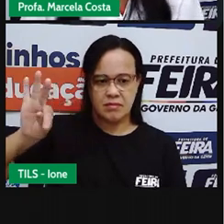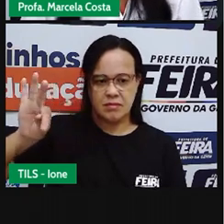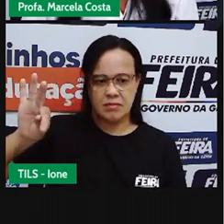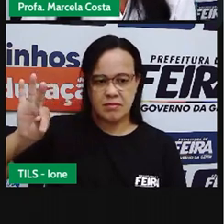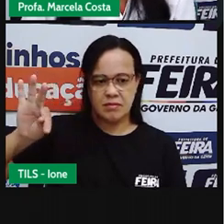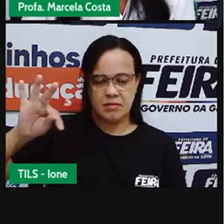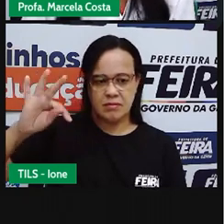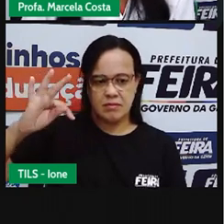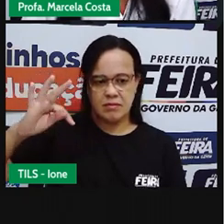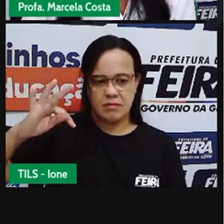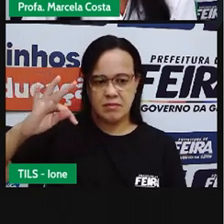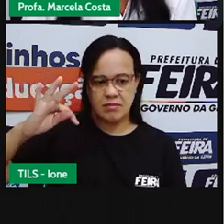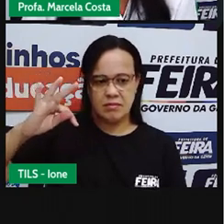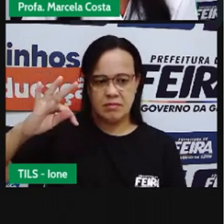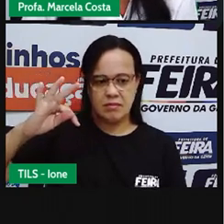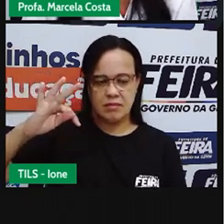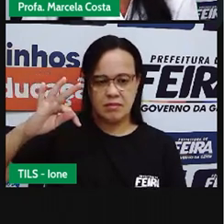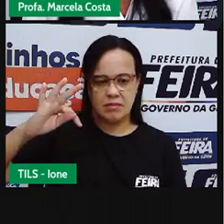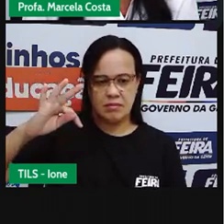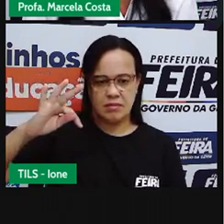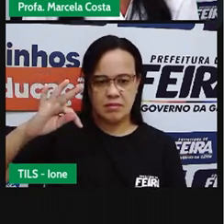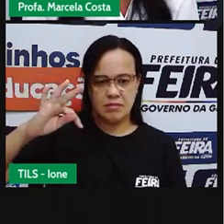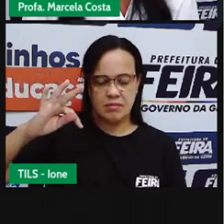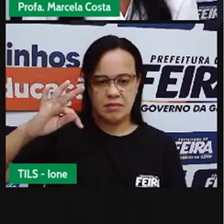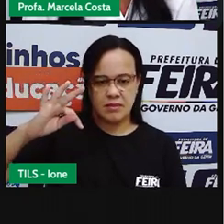Vamos fazer agora a sílaba T.